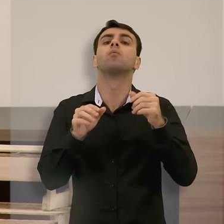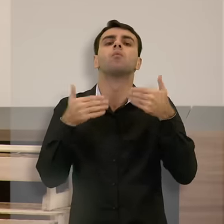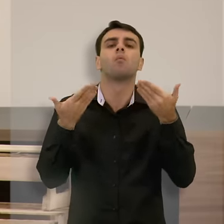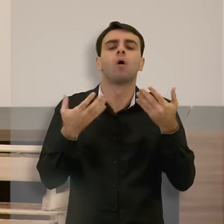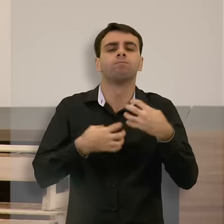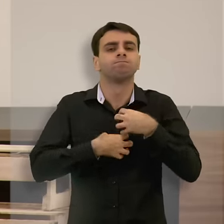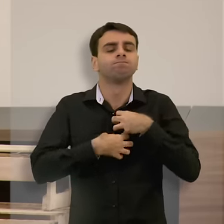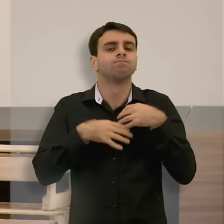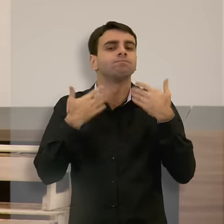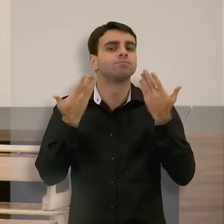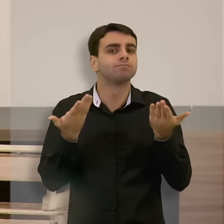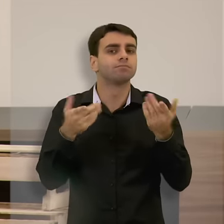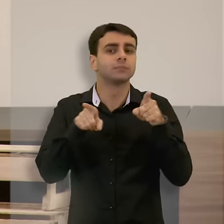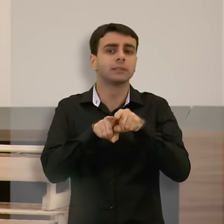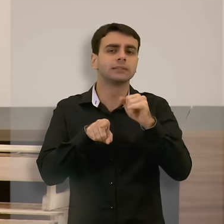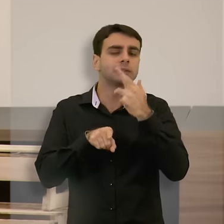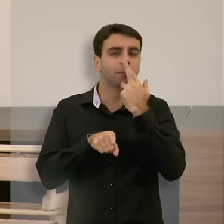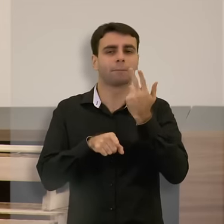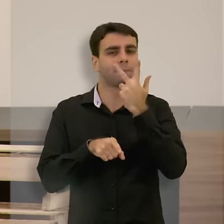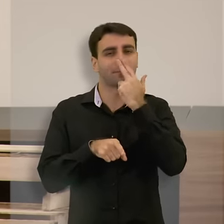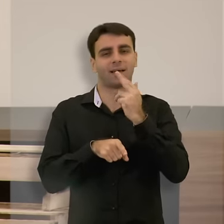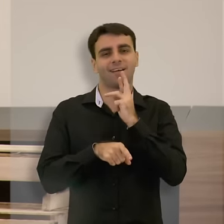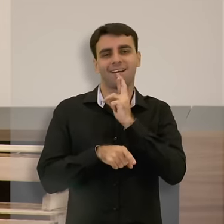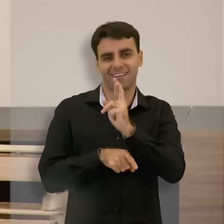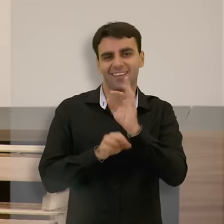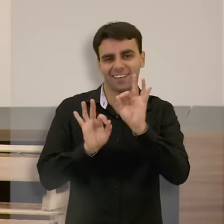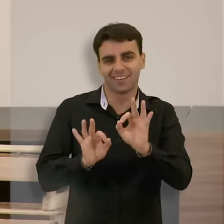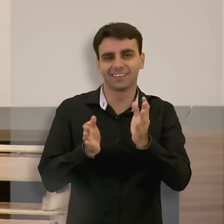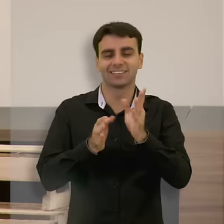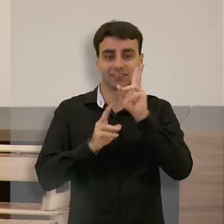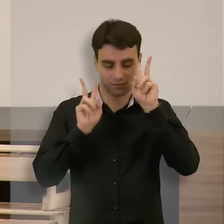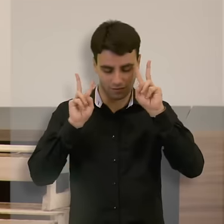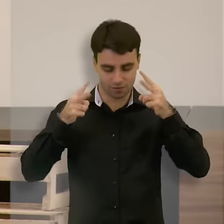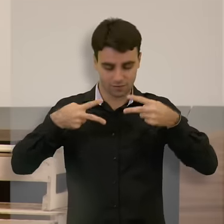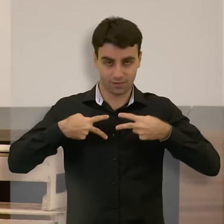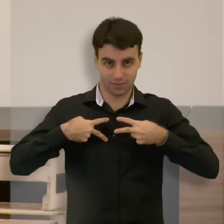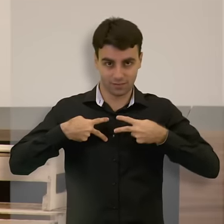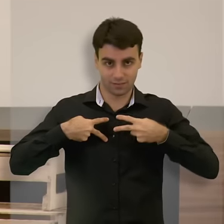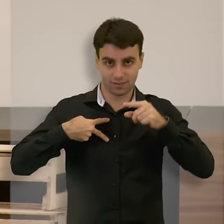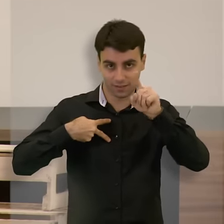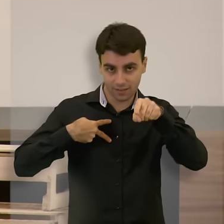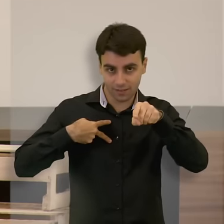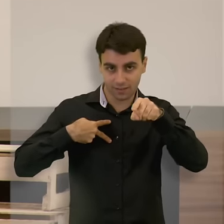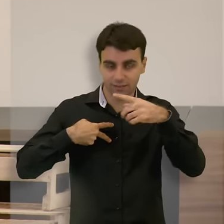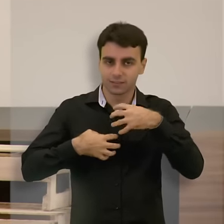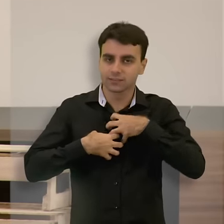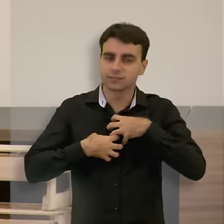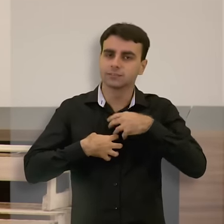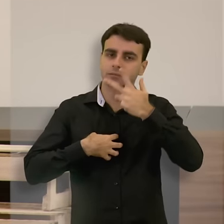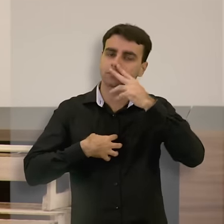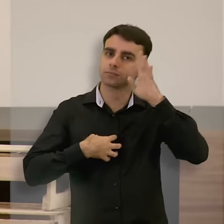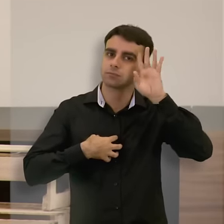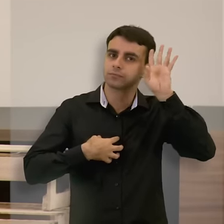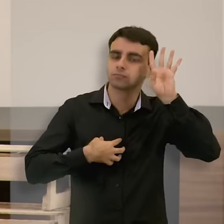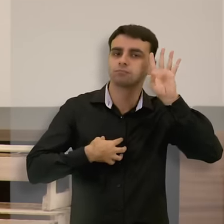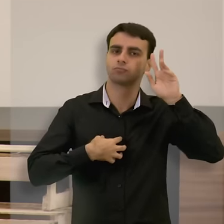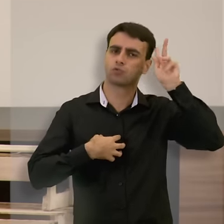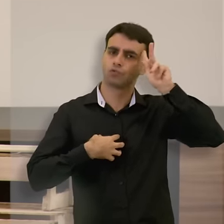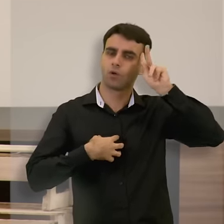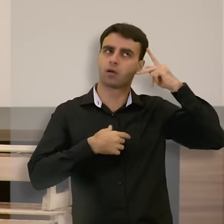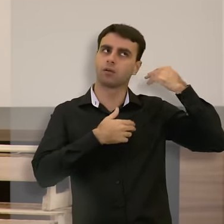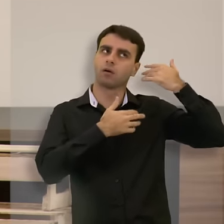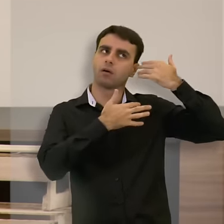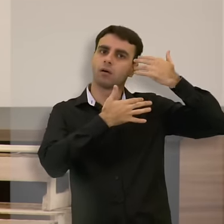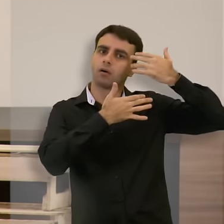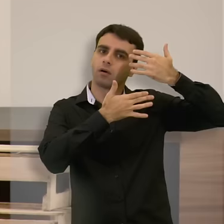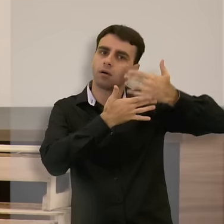Com certeza, quando a gente responde a essa pergunta, olhando para dentro da gente, vão ouvir imagens da nossa própria história,